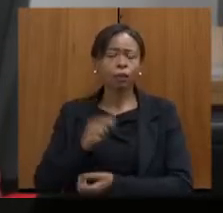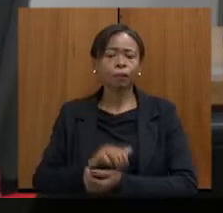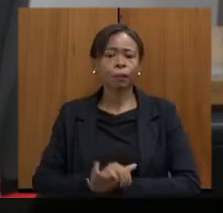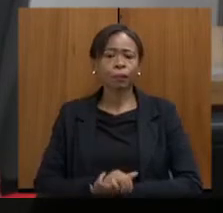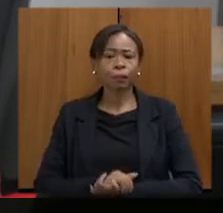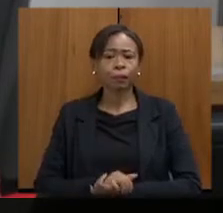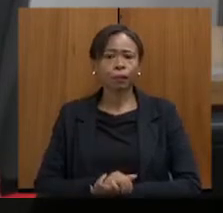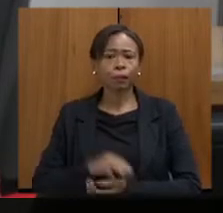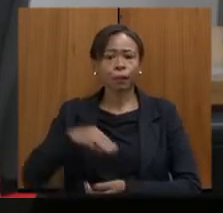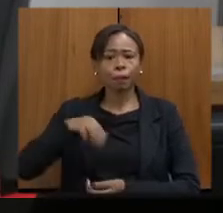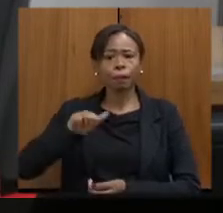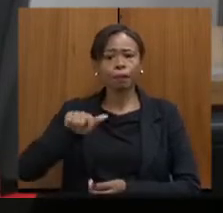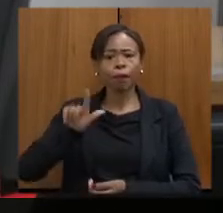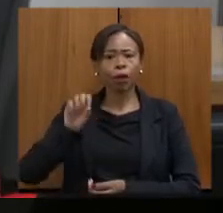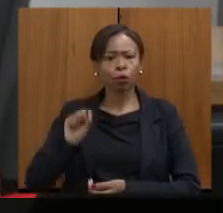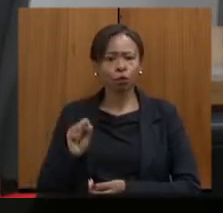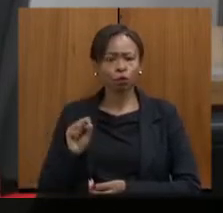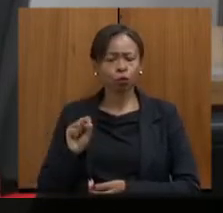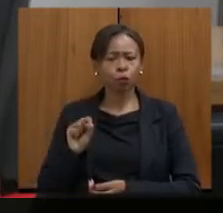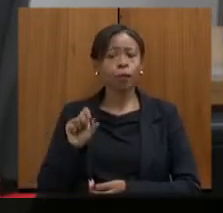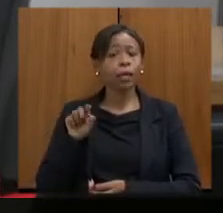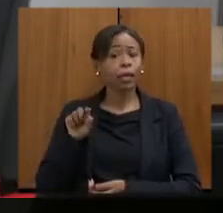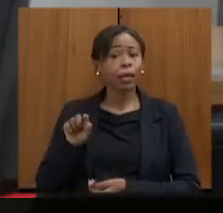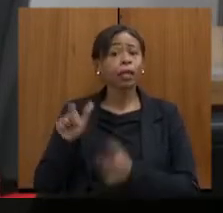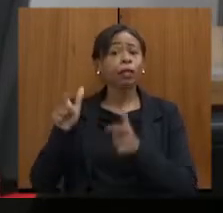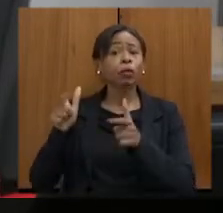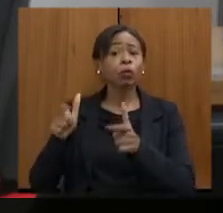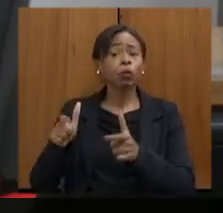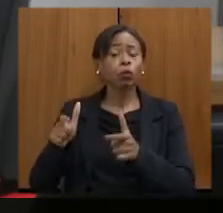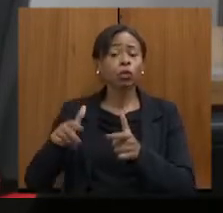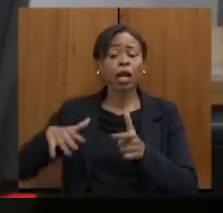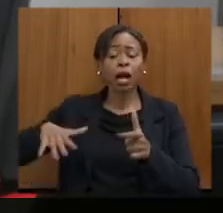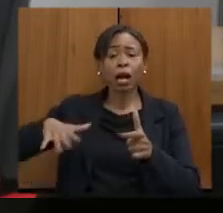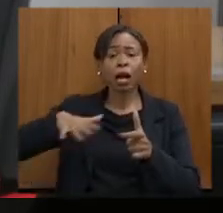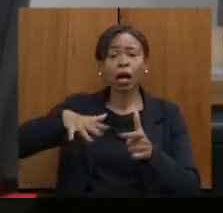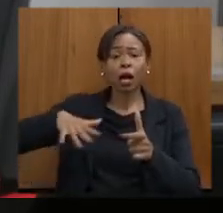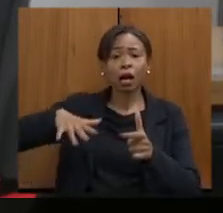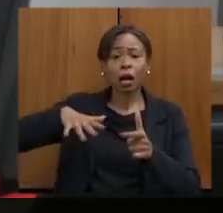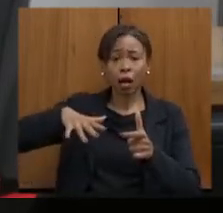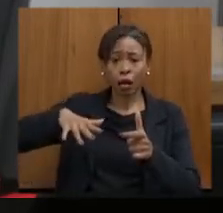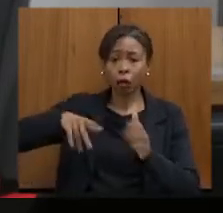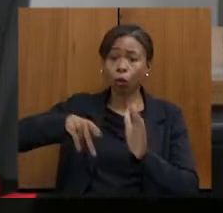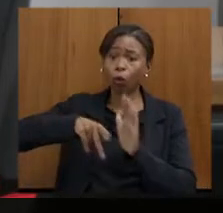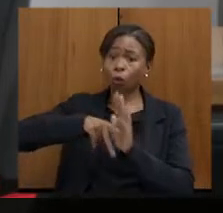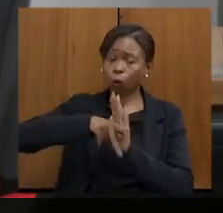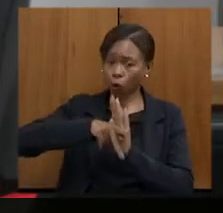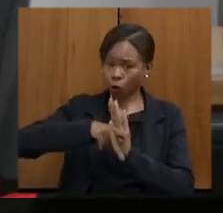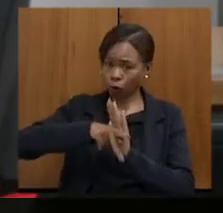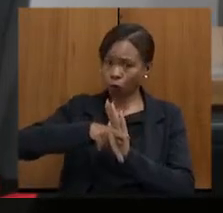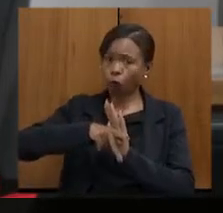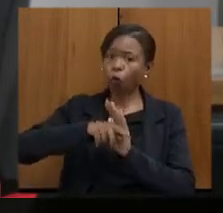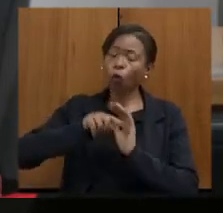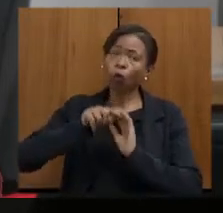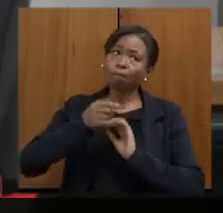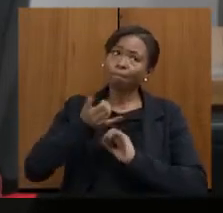está na área de influência do empreendimento minerário na Serra do Curral.